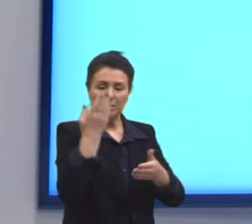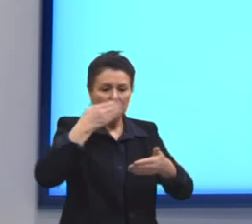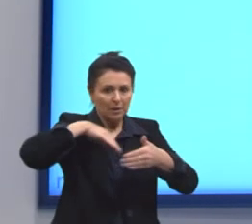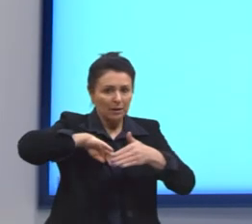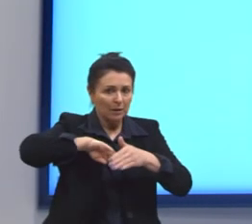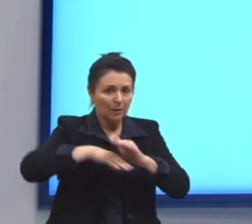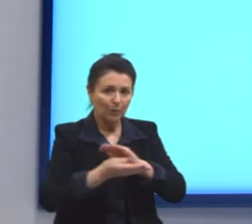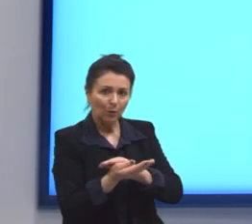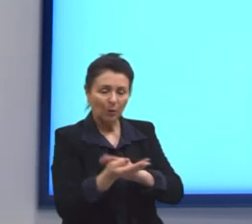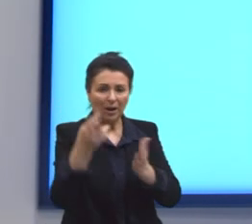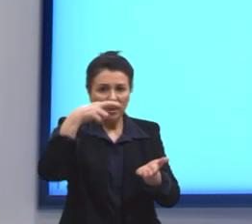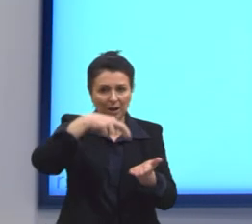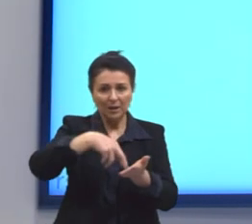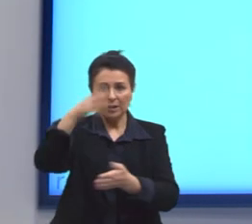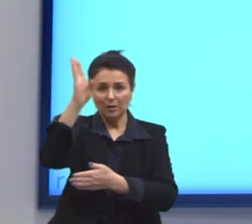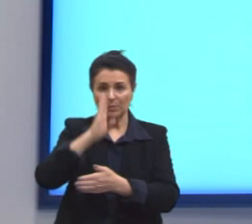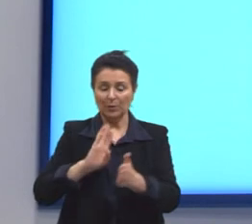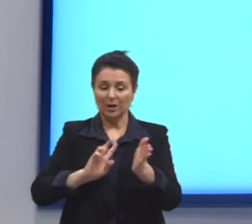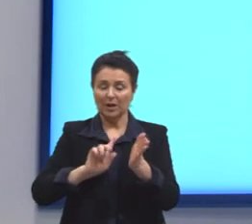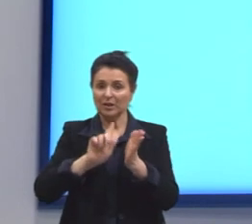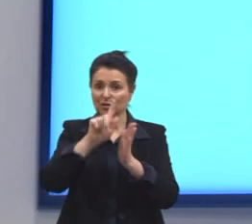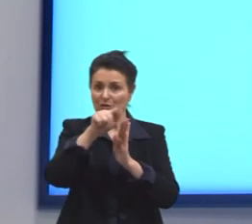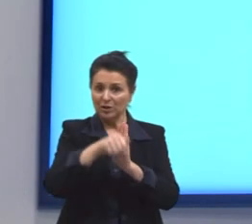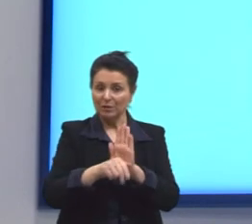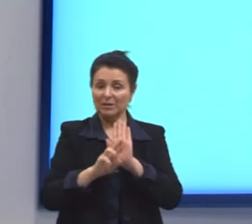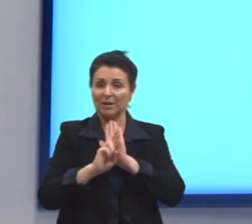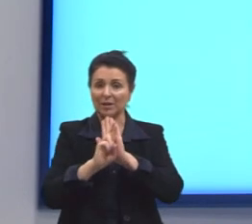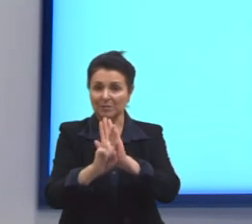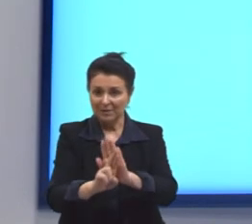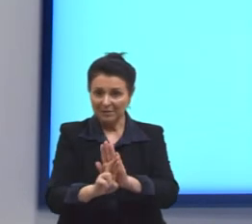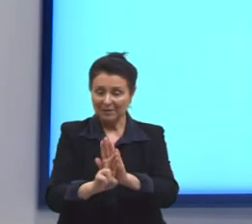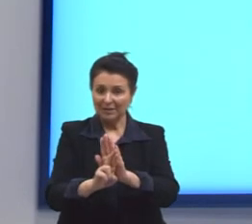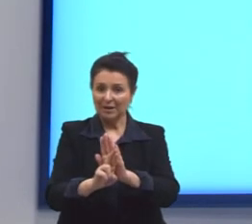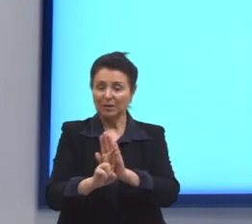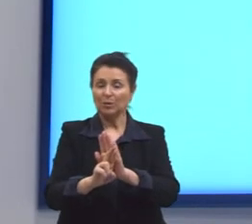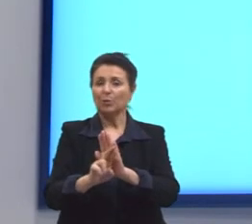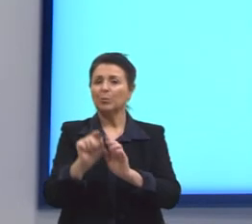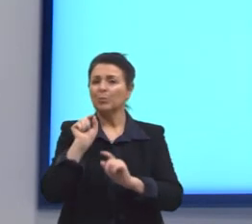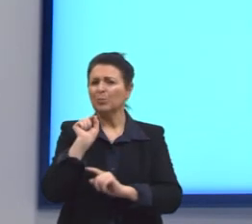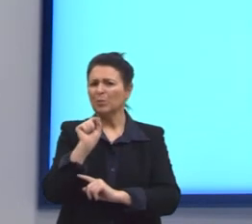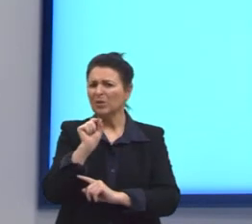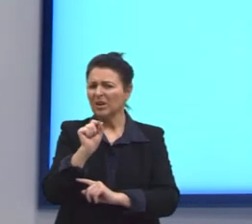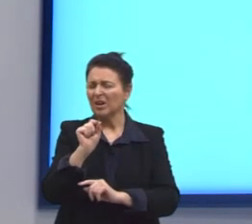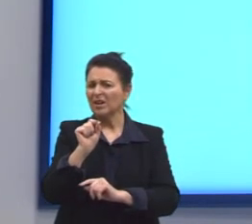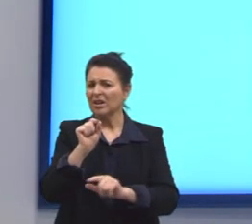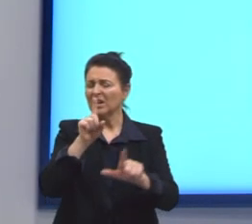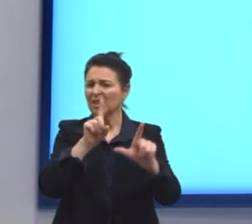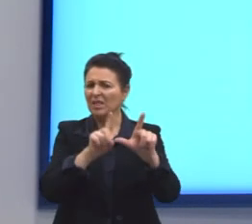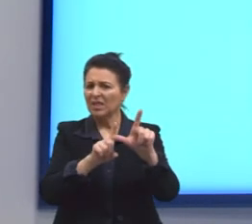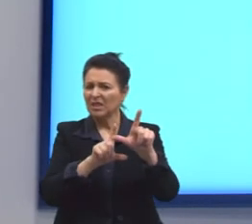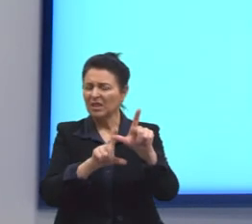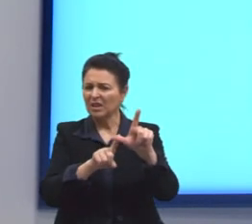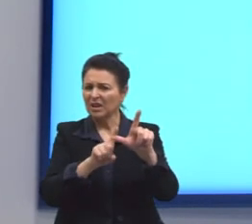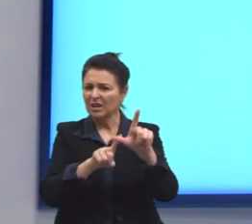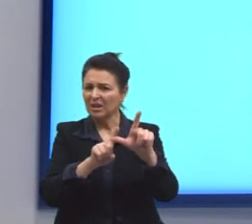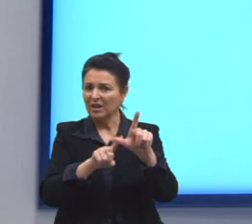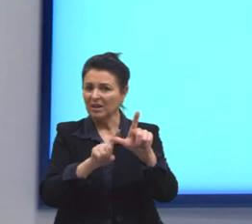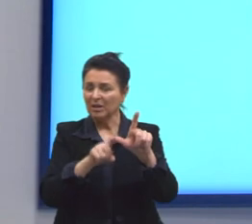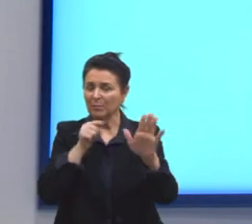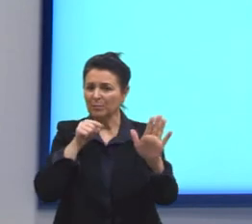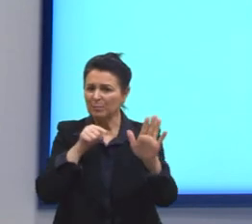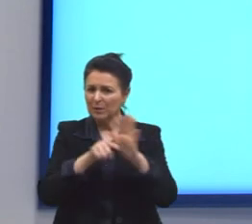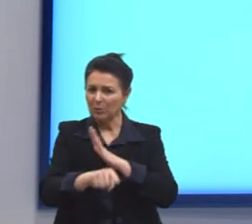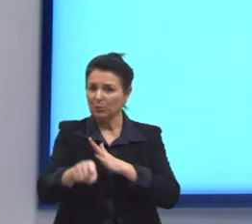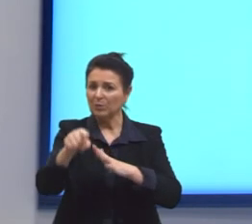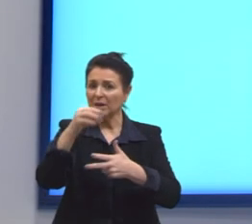brasileira. Esse gênero está representado pela obra cujo trecho da letra é. Vejam, uma questão do Enem de